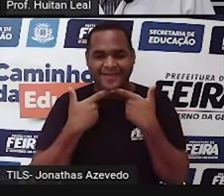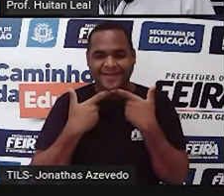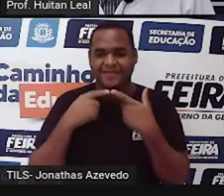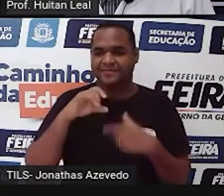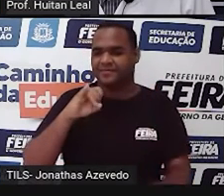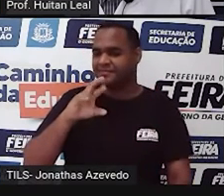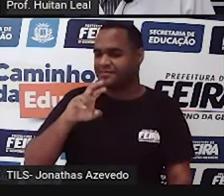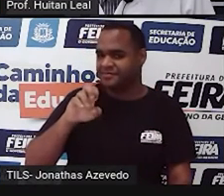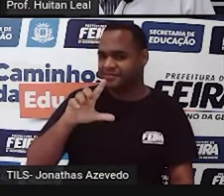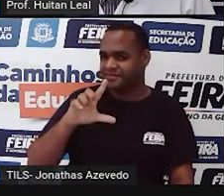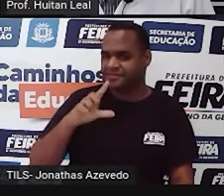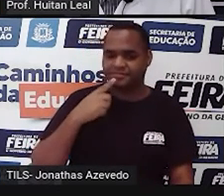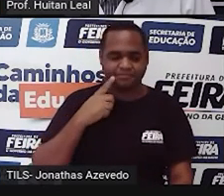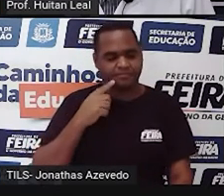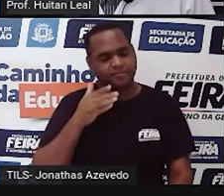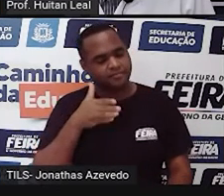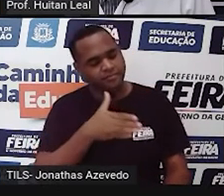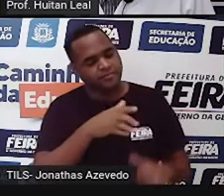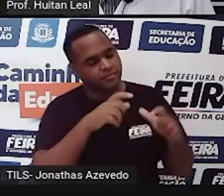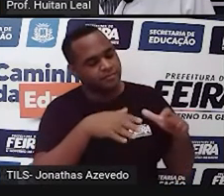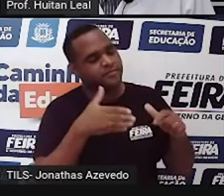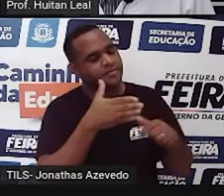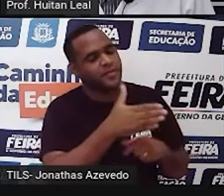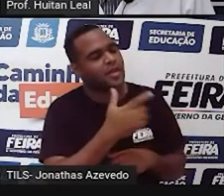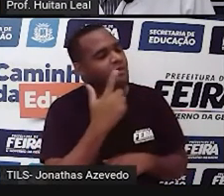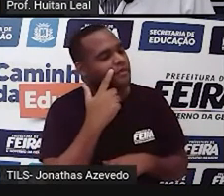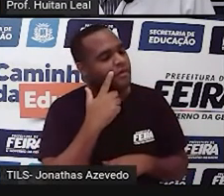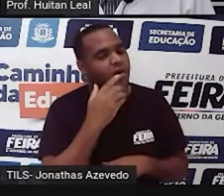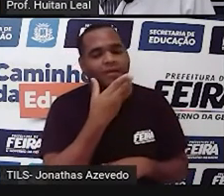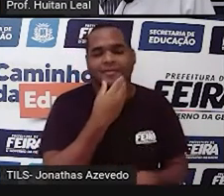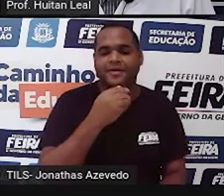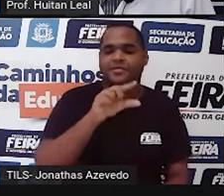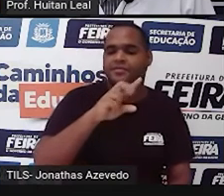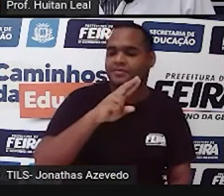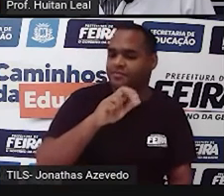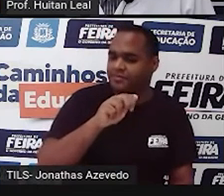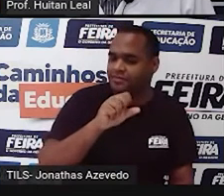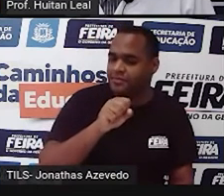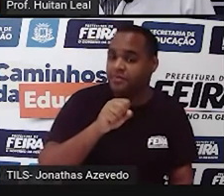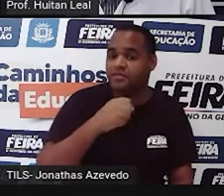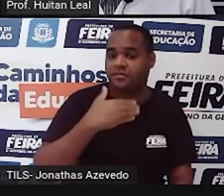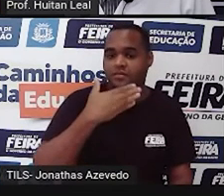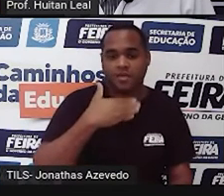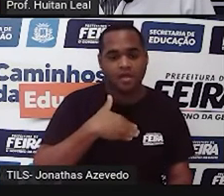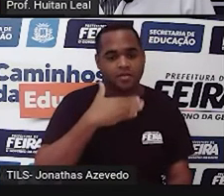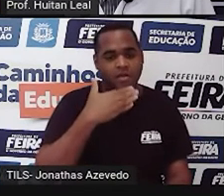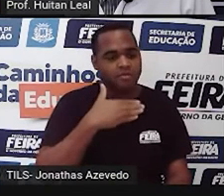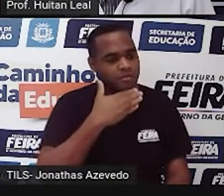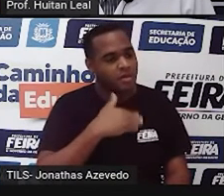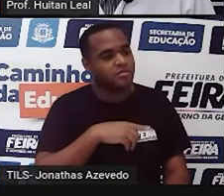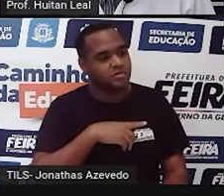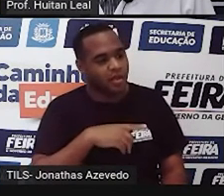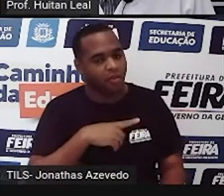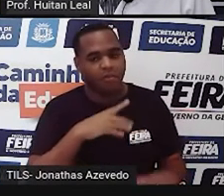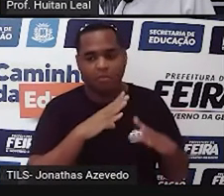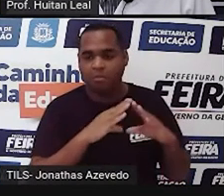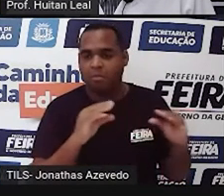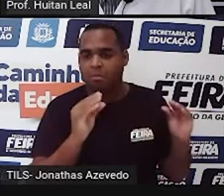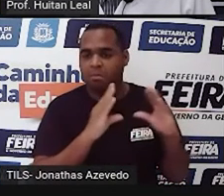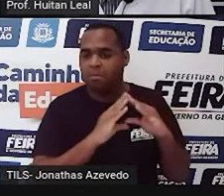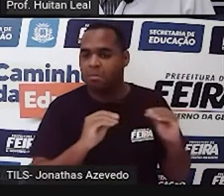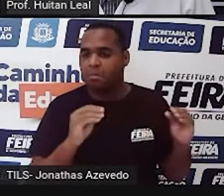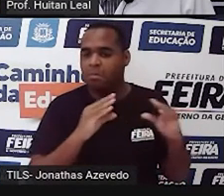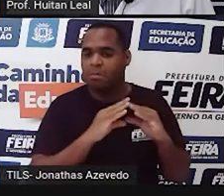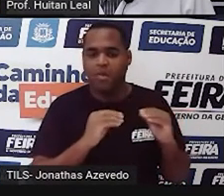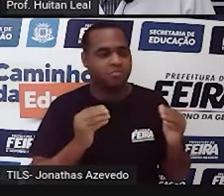até a escola. Até a porta onde Lucas desaparecia todas as tardes, tragado, sabe-se lá por